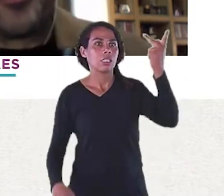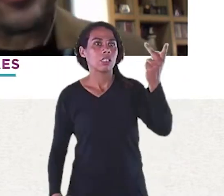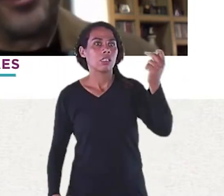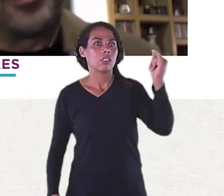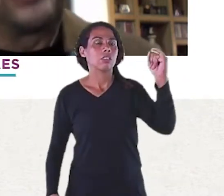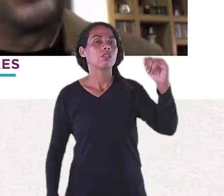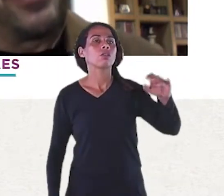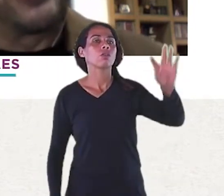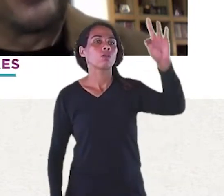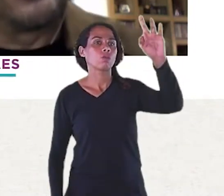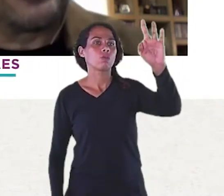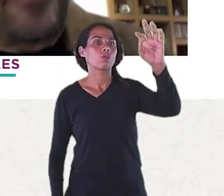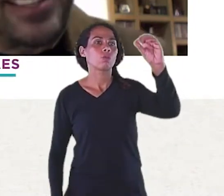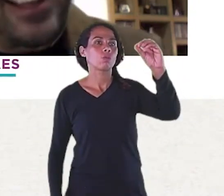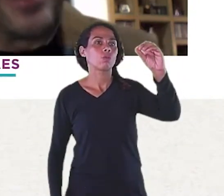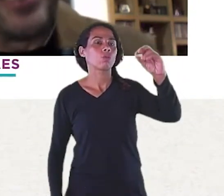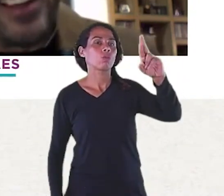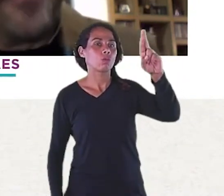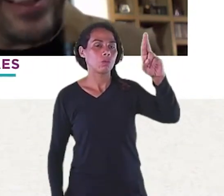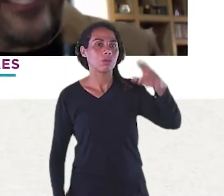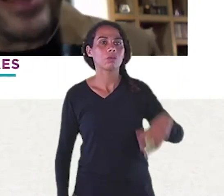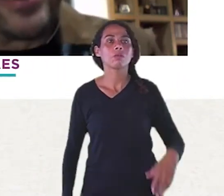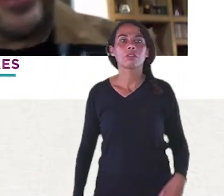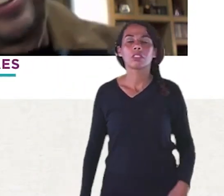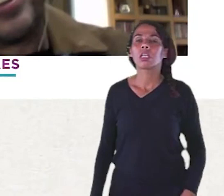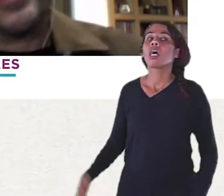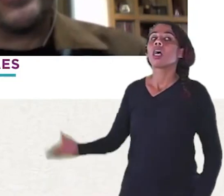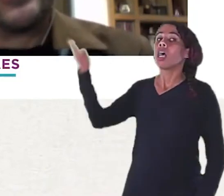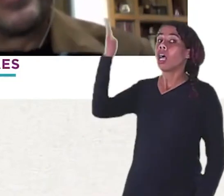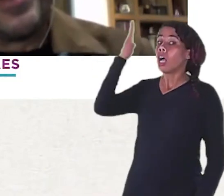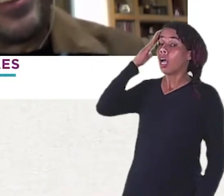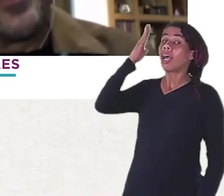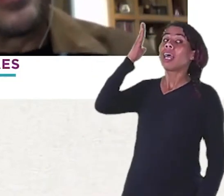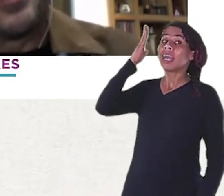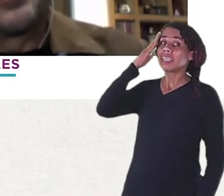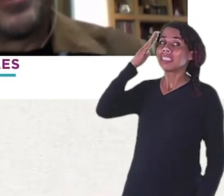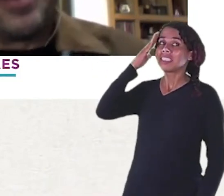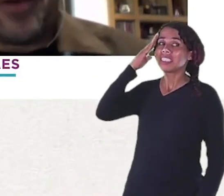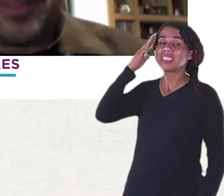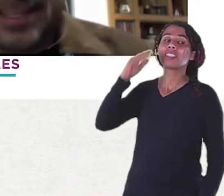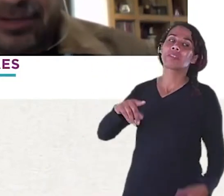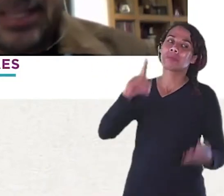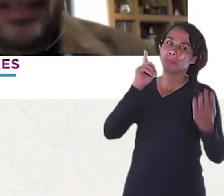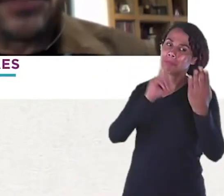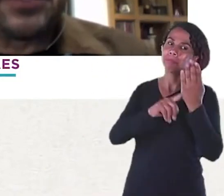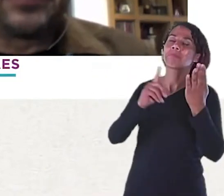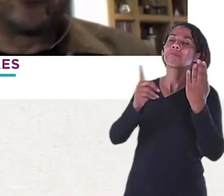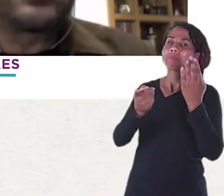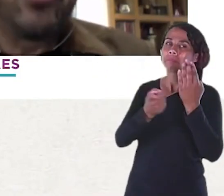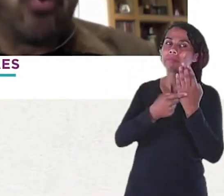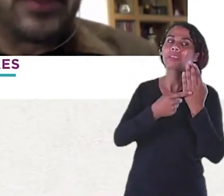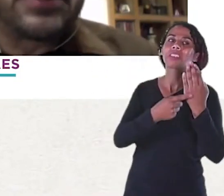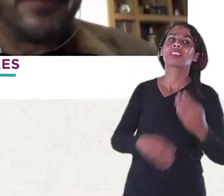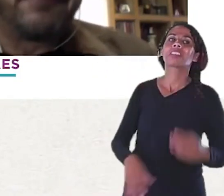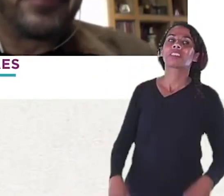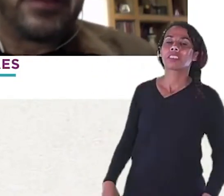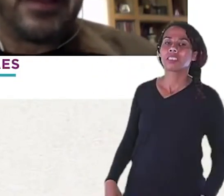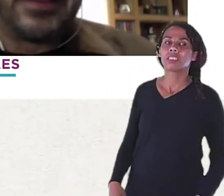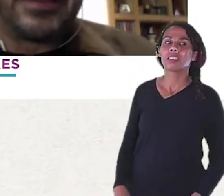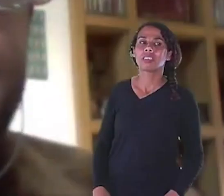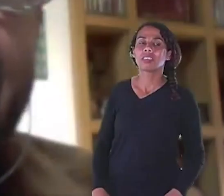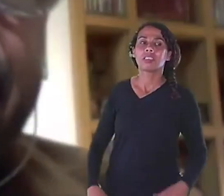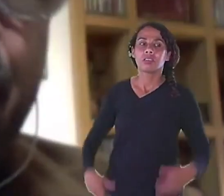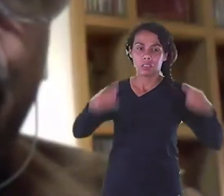Eu entendi E ter disso a mensagem Amado mestre Ter disso a mensagem Aconteceu o seguinte Em 2011